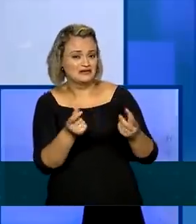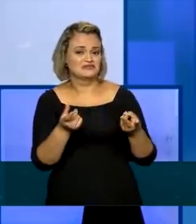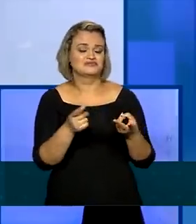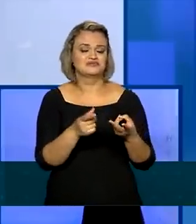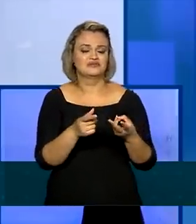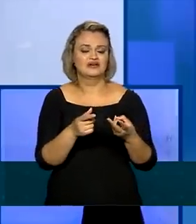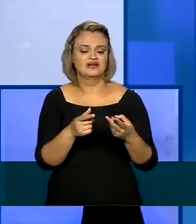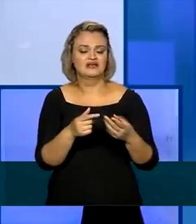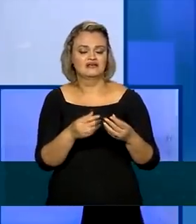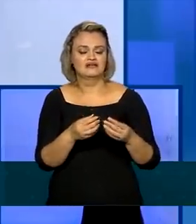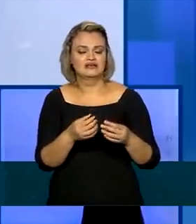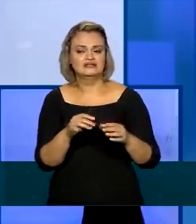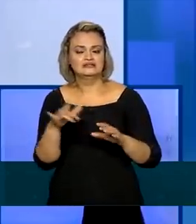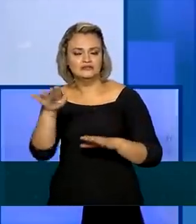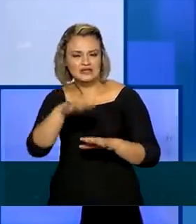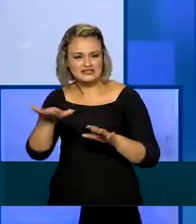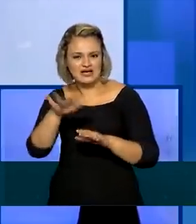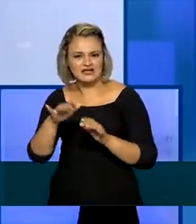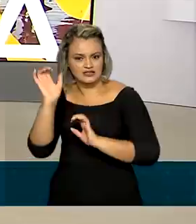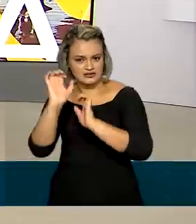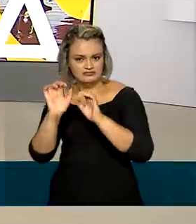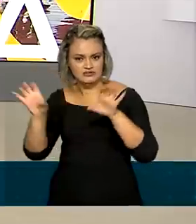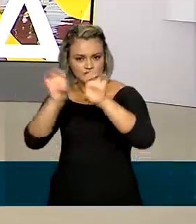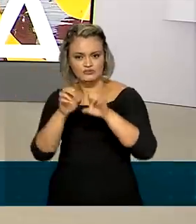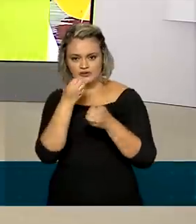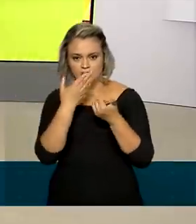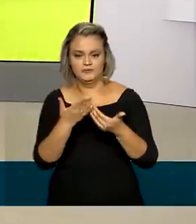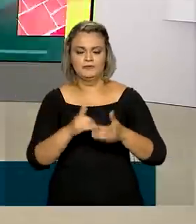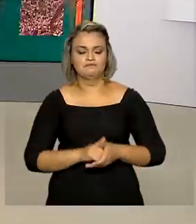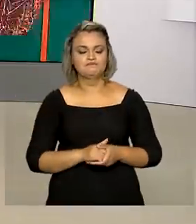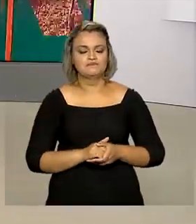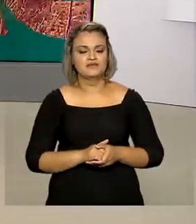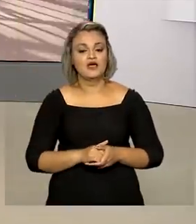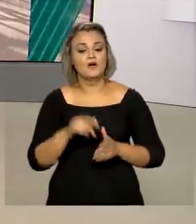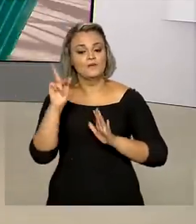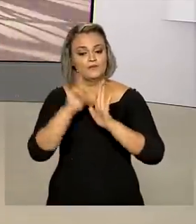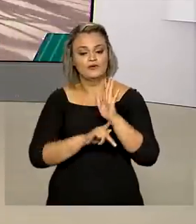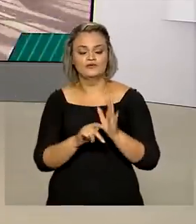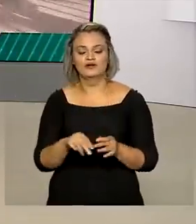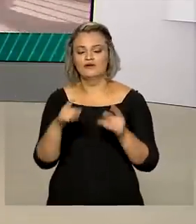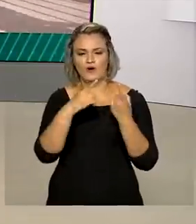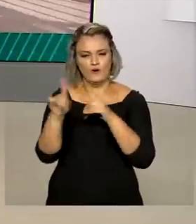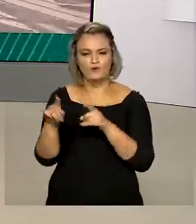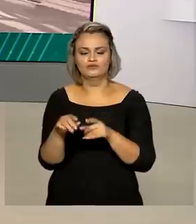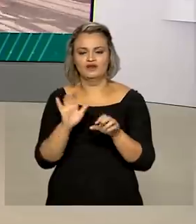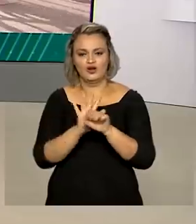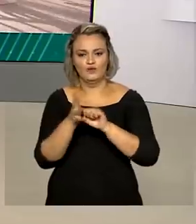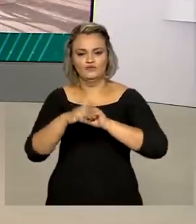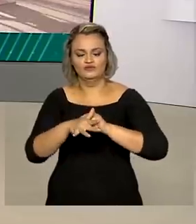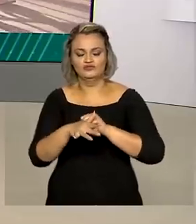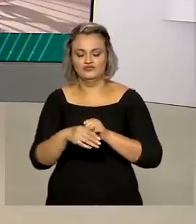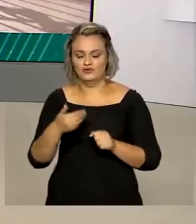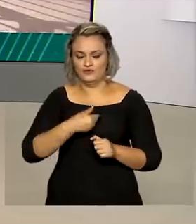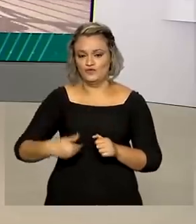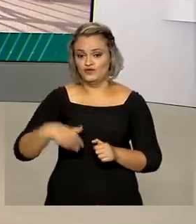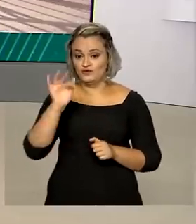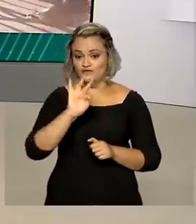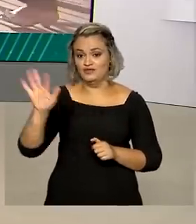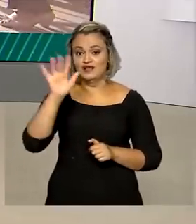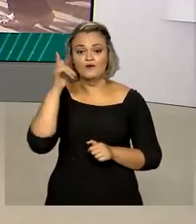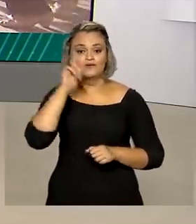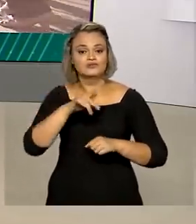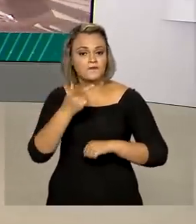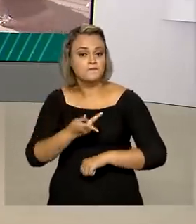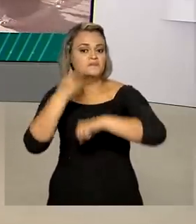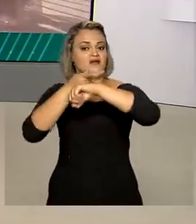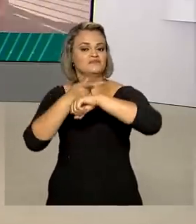nesse vetor, infraestrutura, a gente está indo bem. O programa Conta Covid, do governo federal, foi premiado por uma publicação